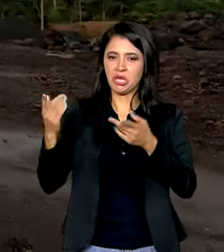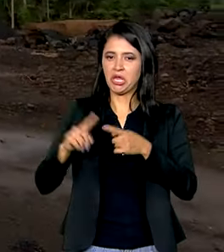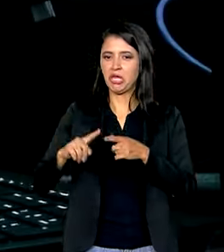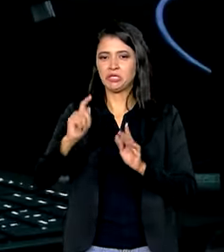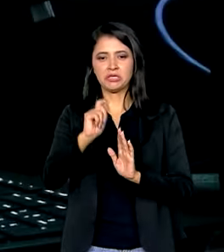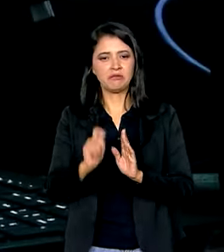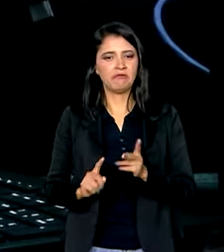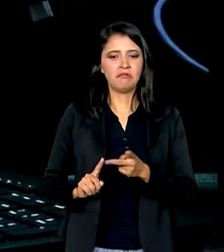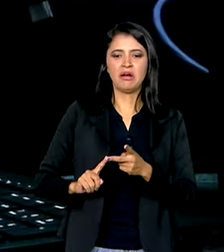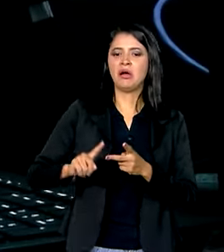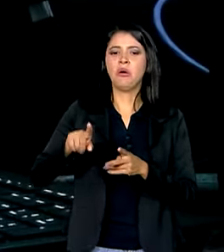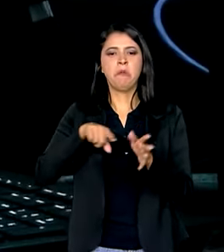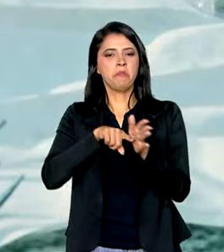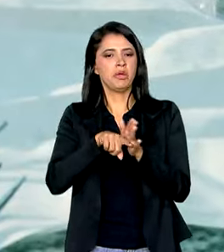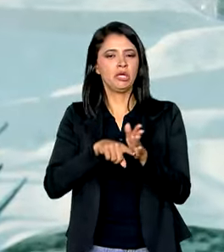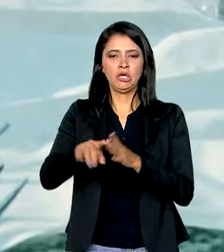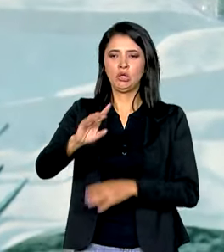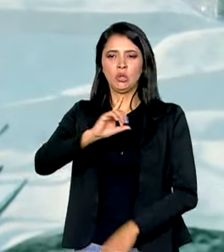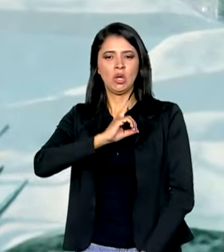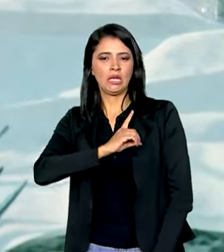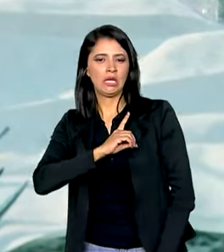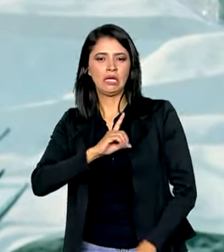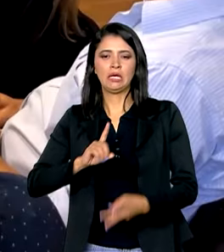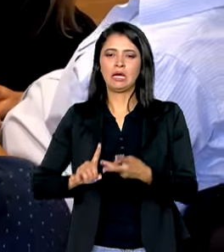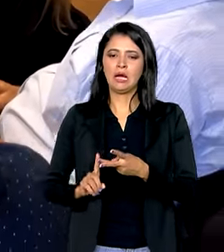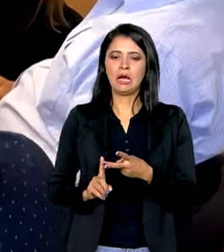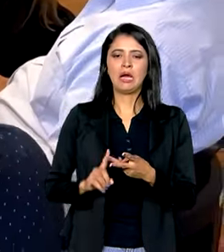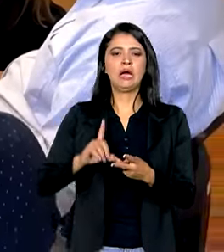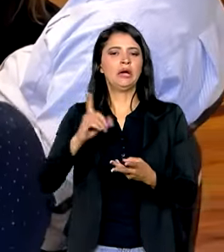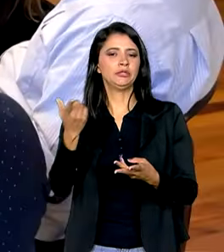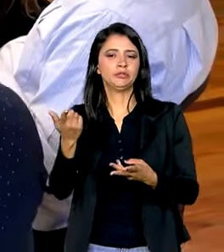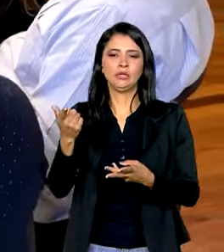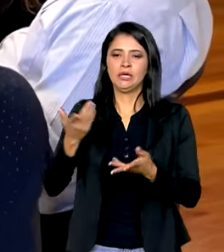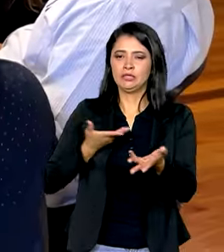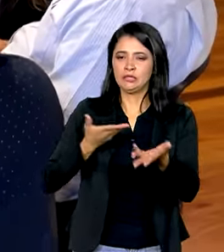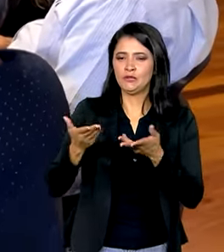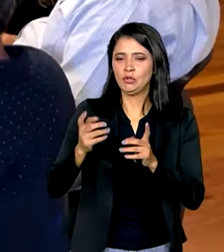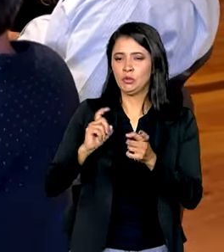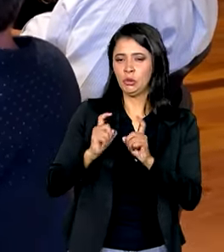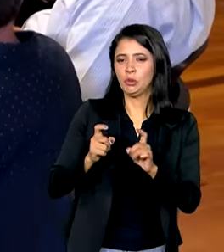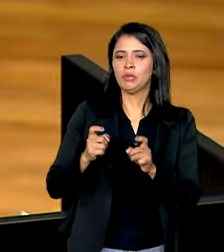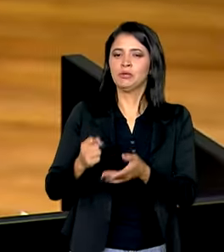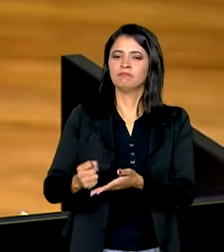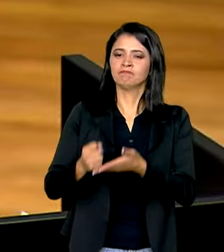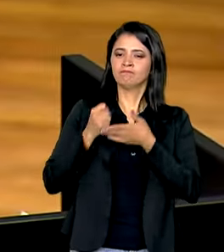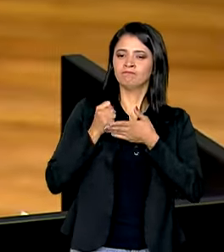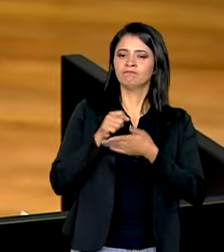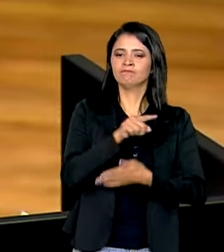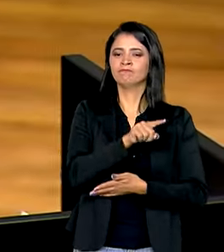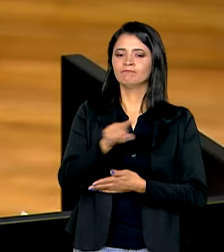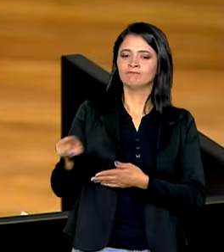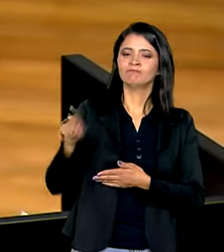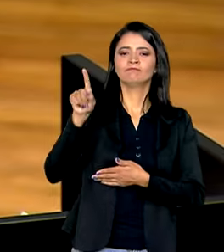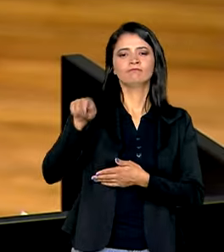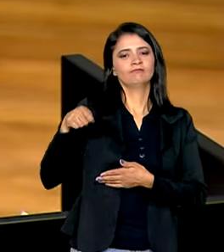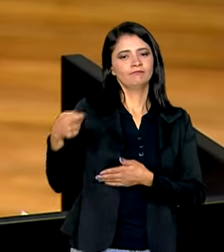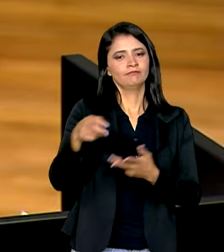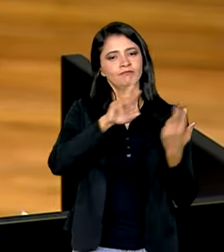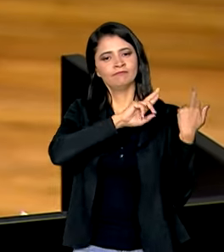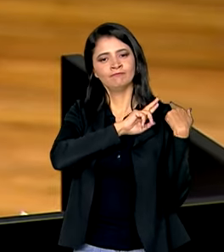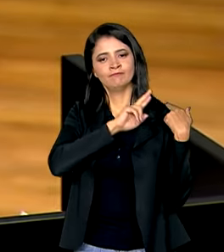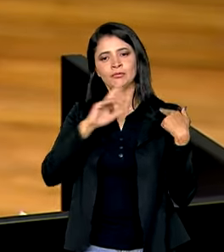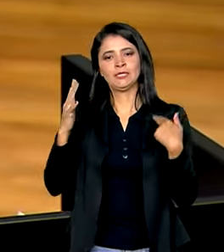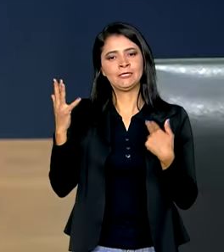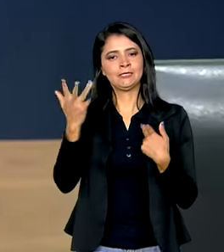esquivães, peritos, delegados, servidores administrativos e colaboradores. Vocês são os responsáveis por